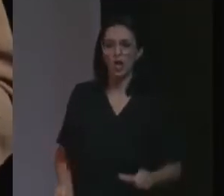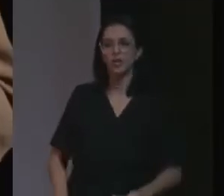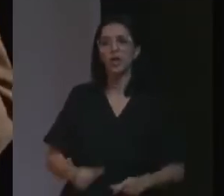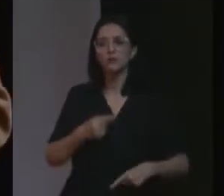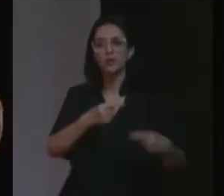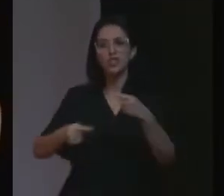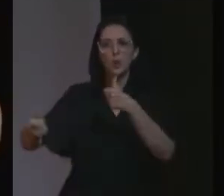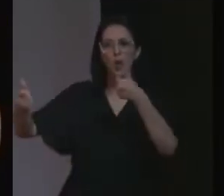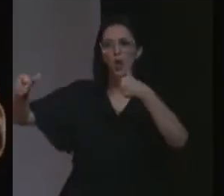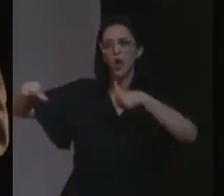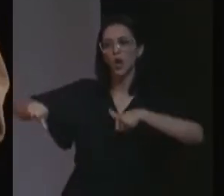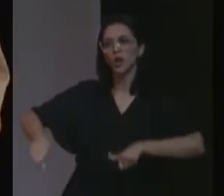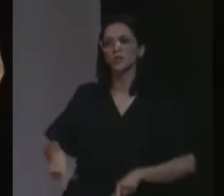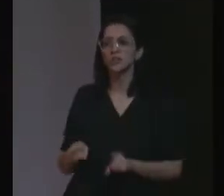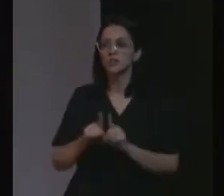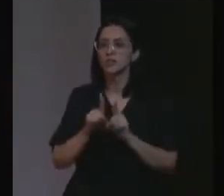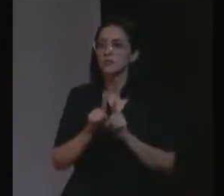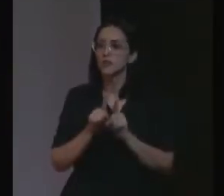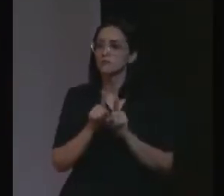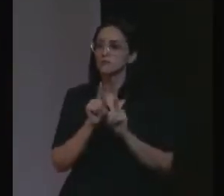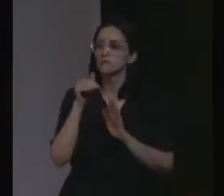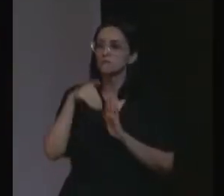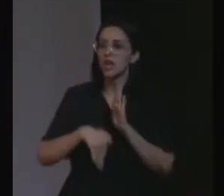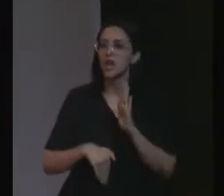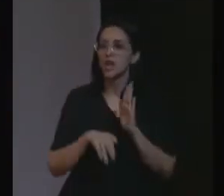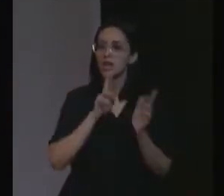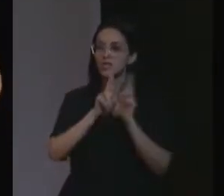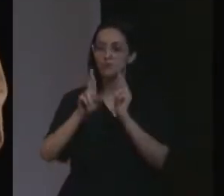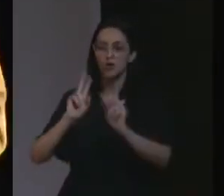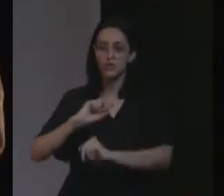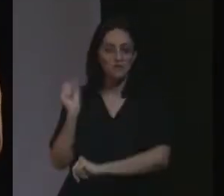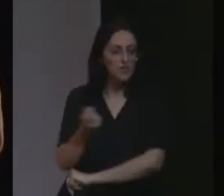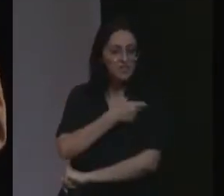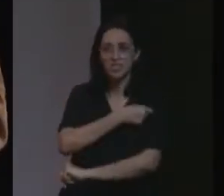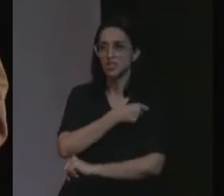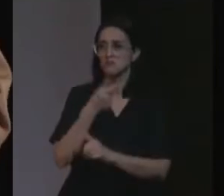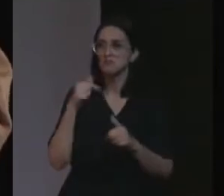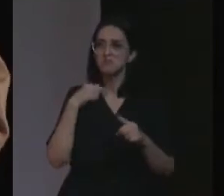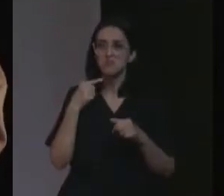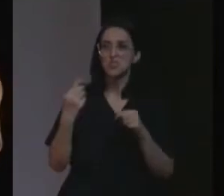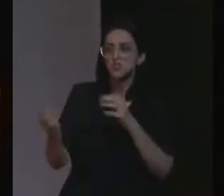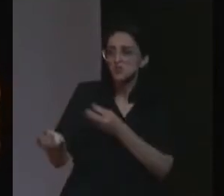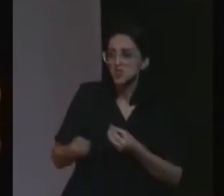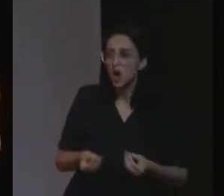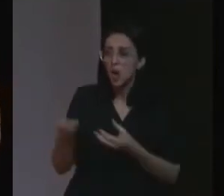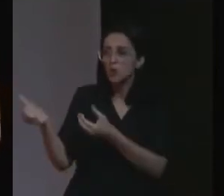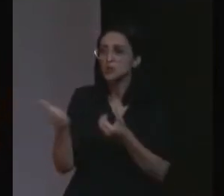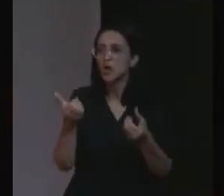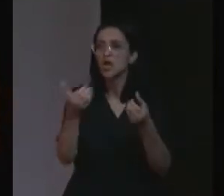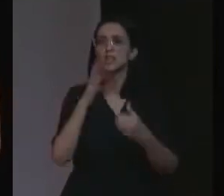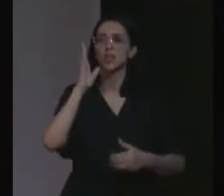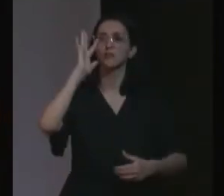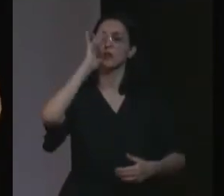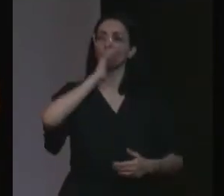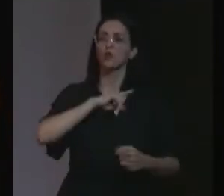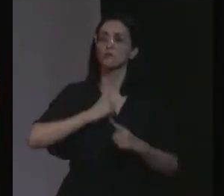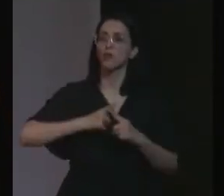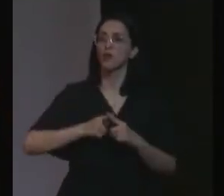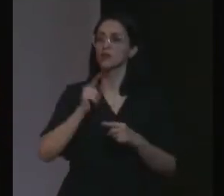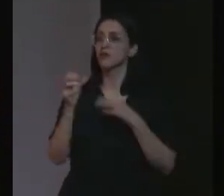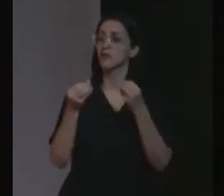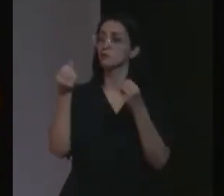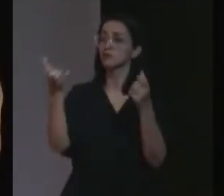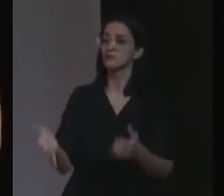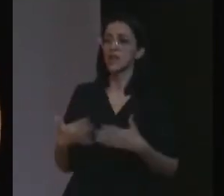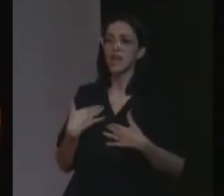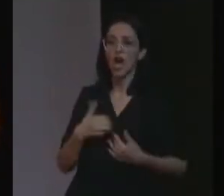política fracassada. E de respostas de uma vacina que nunca chegou. Chegou, demorou para chegar. E demorou porque teve, como foi dito